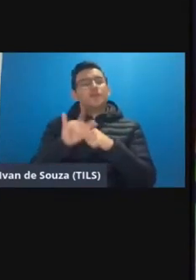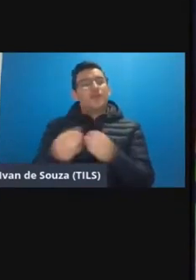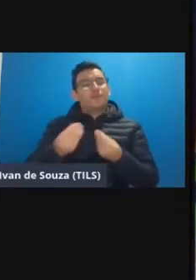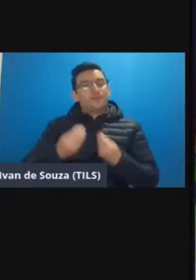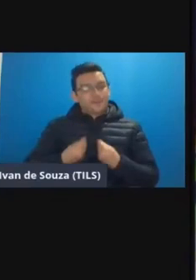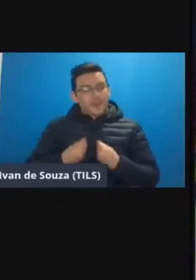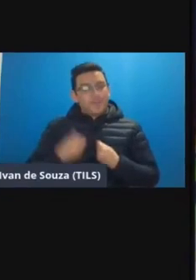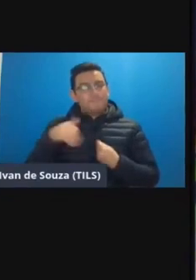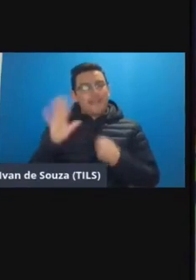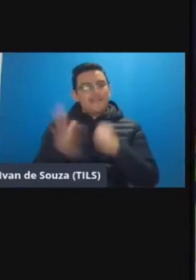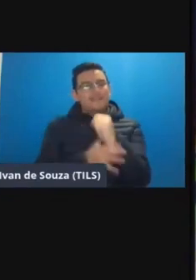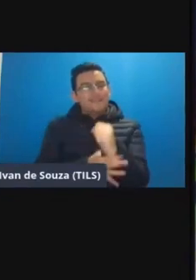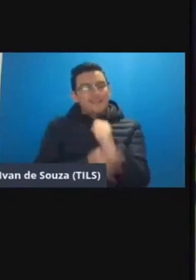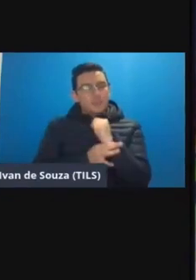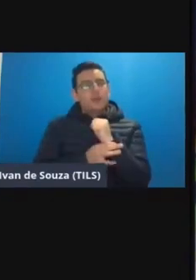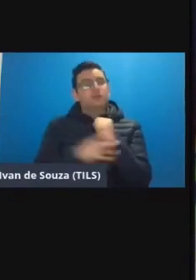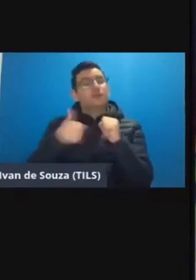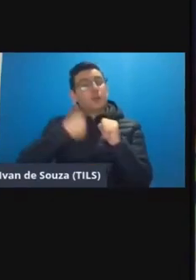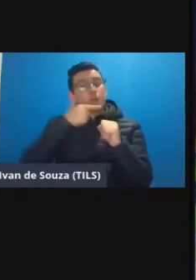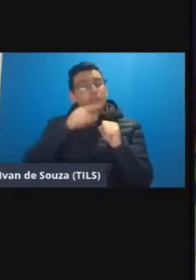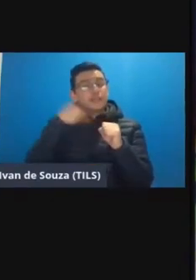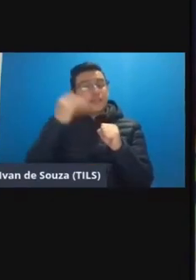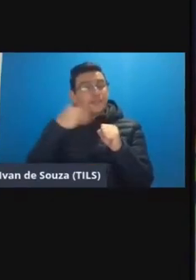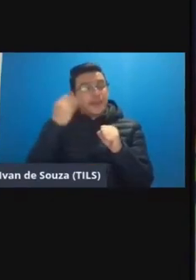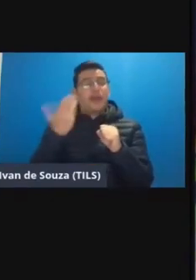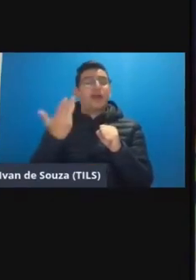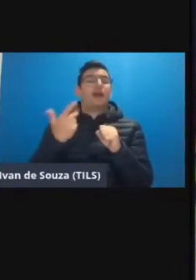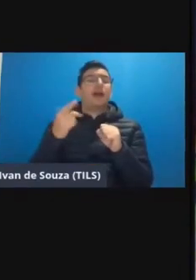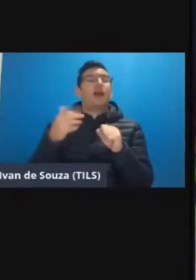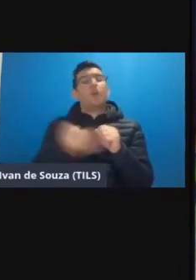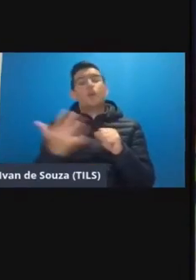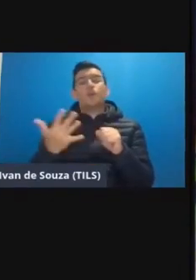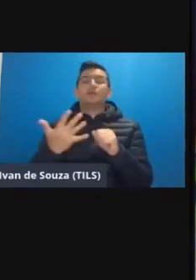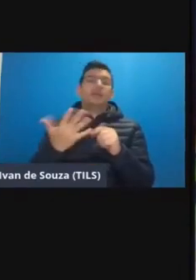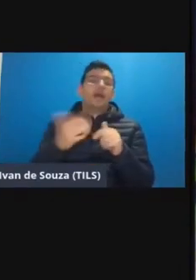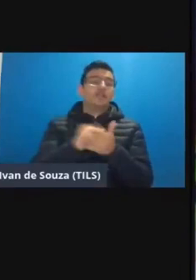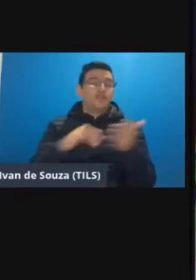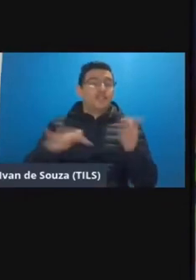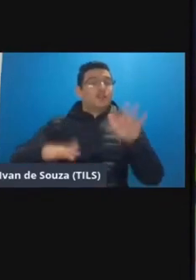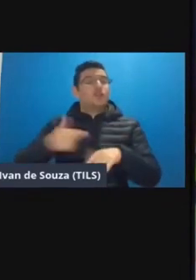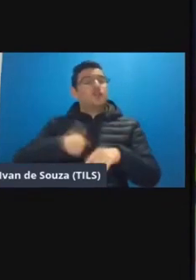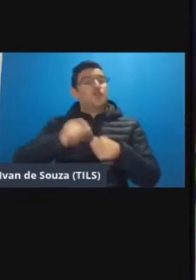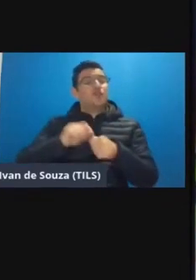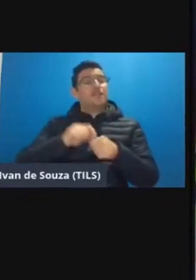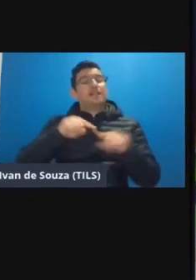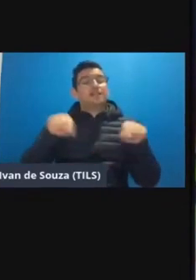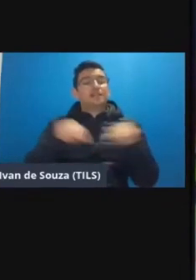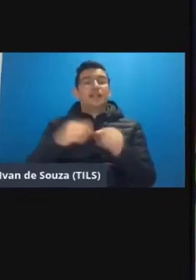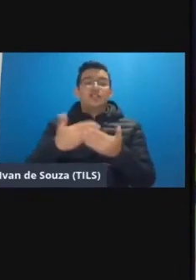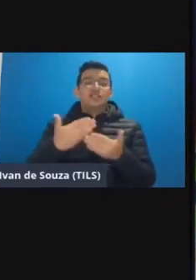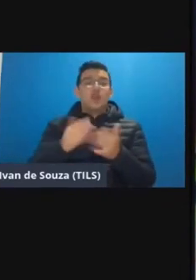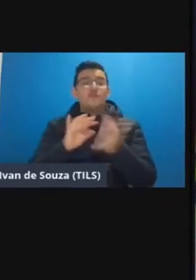dar um pouco mais de segurança para experimentar para experienciar certas atividades talvez eu vou fazer a sala de aula invertida vai dar